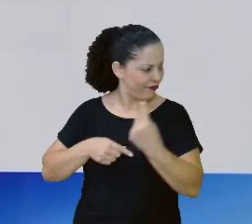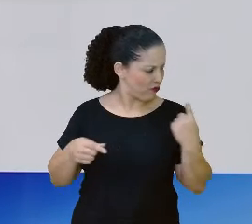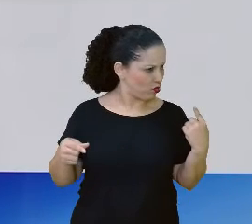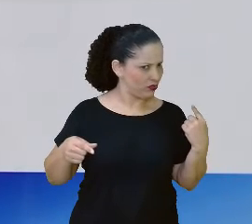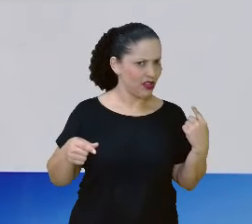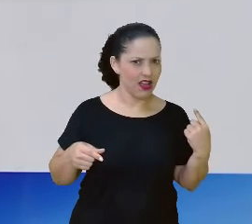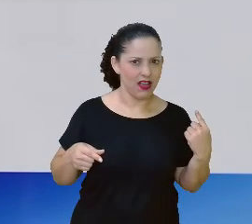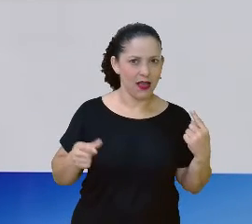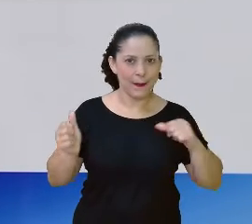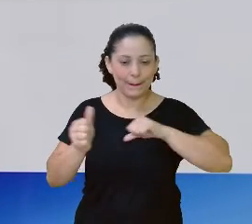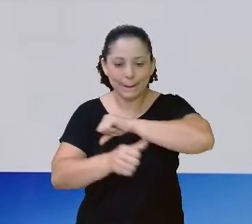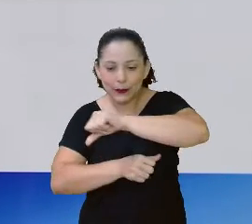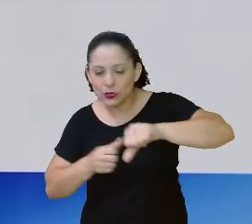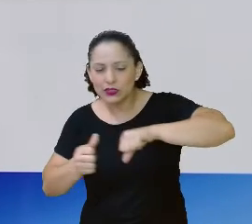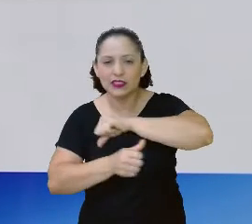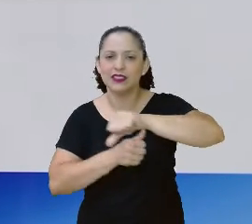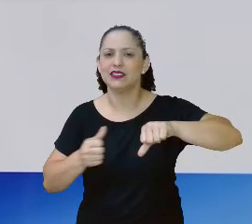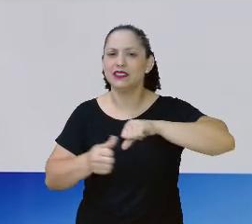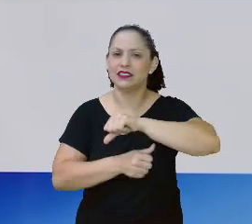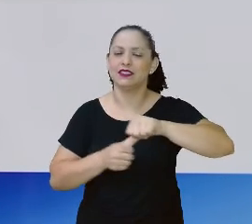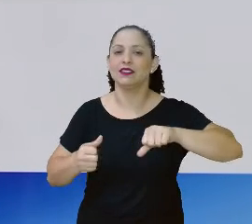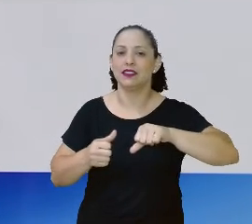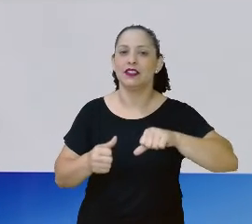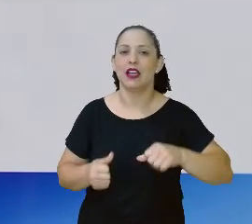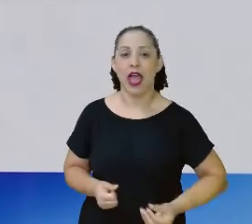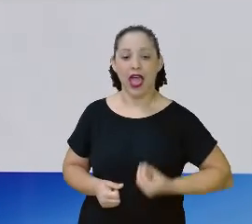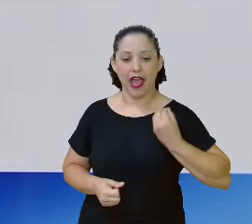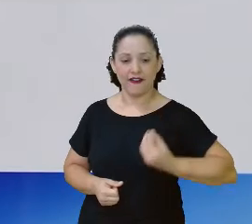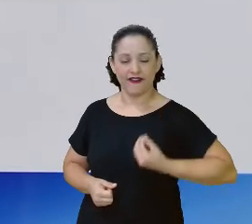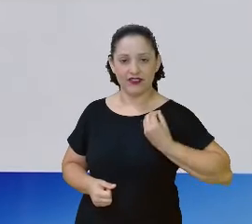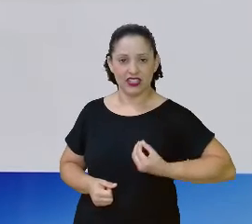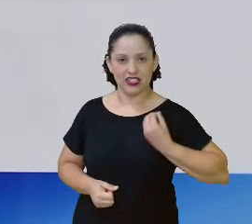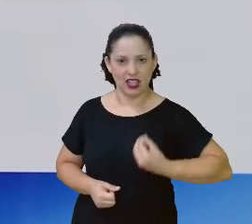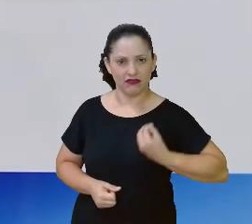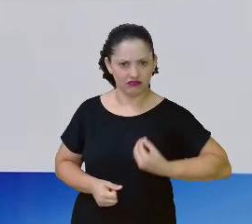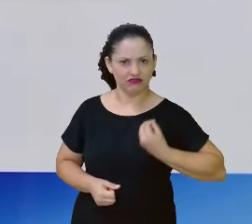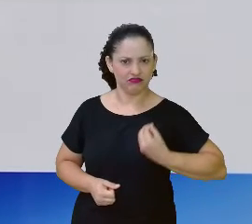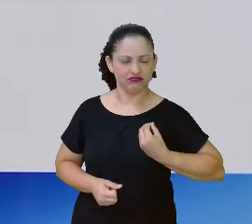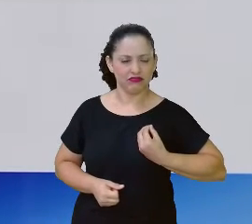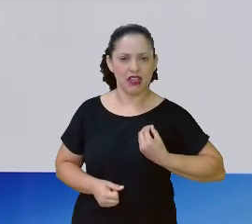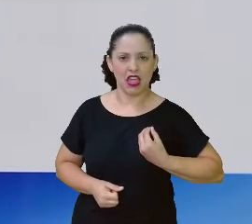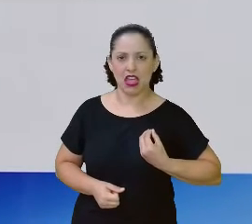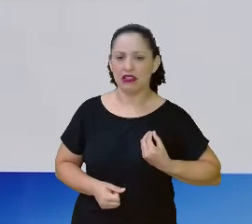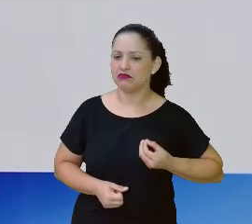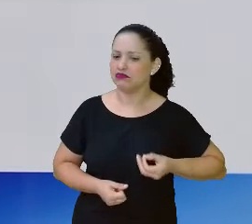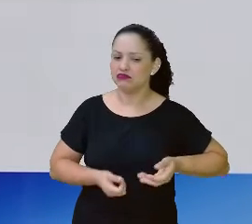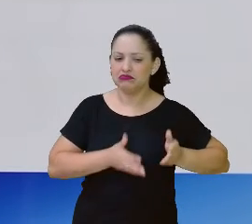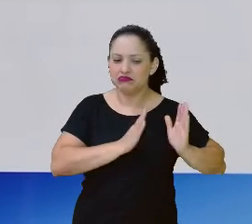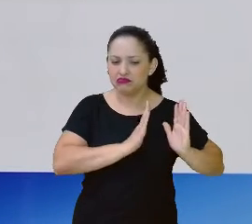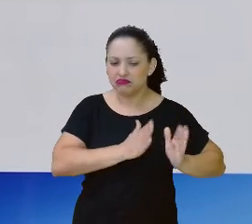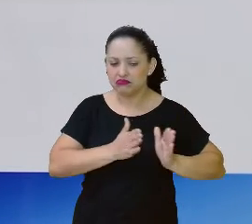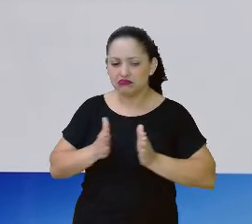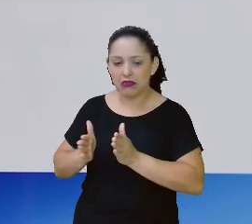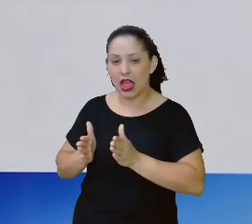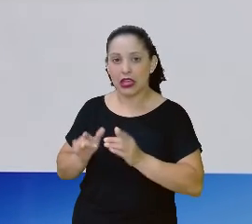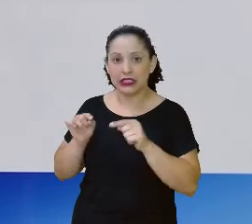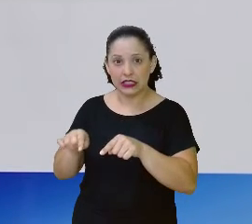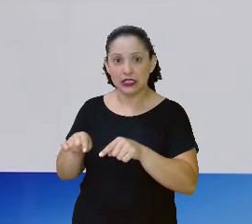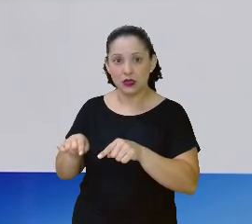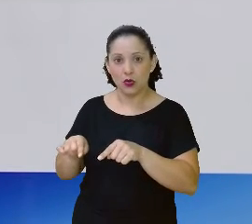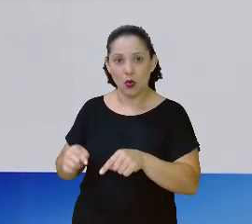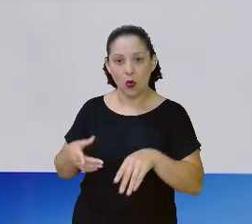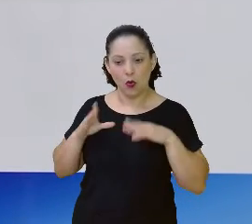anterior, ou seja, mudança. Casa, a vida dele ia de uma forma e a partir daquela atitude foi para a outra.